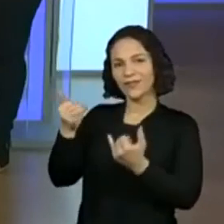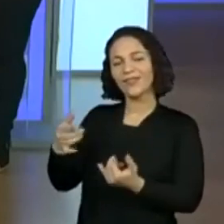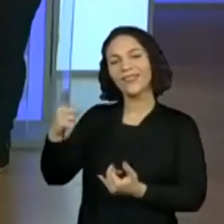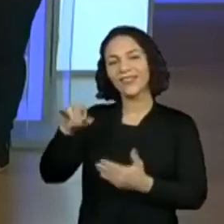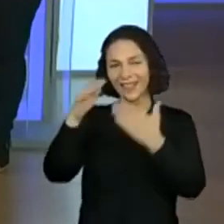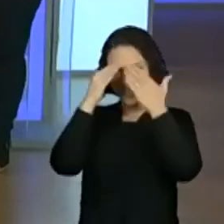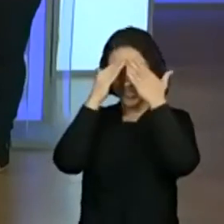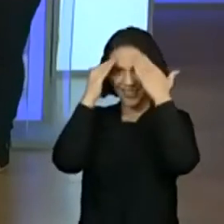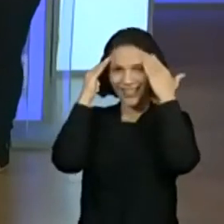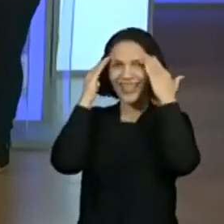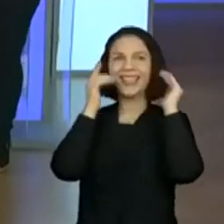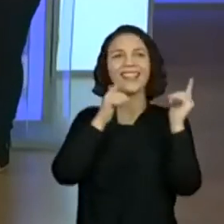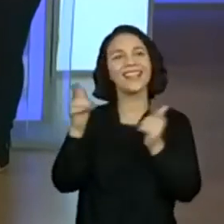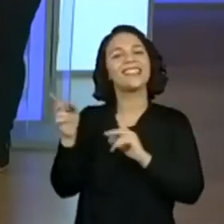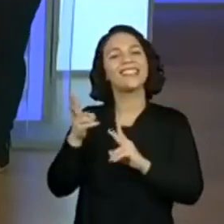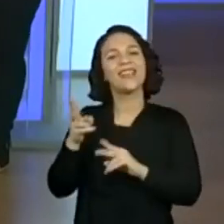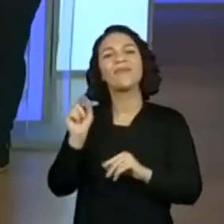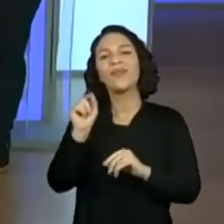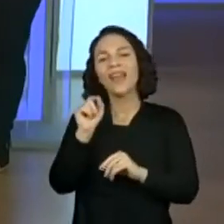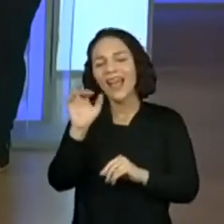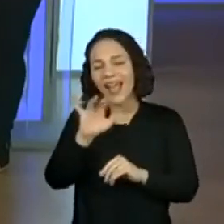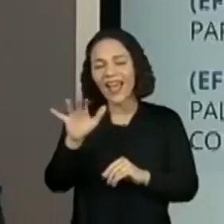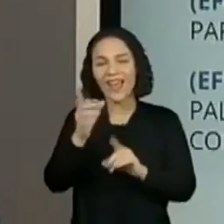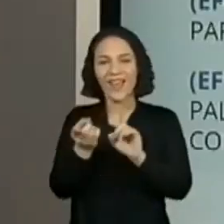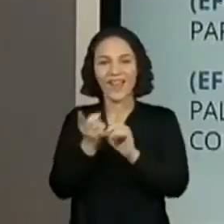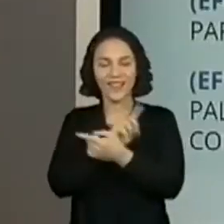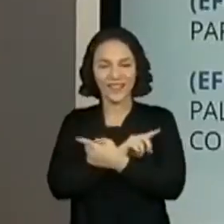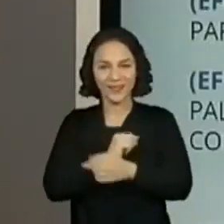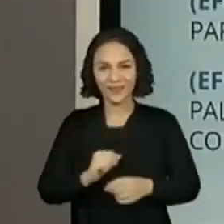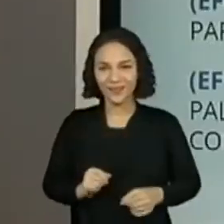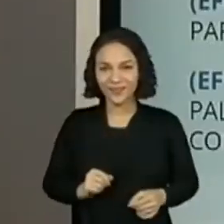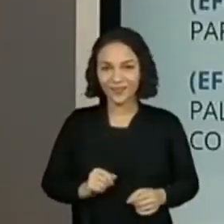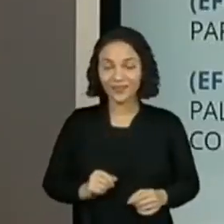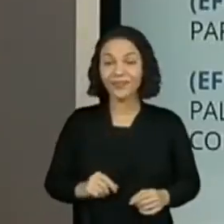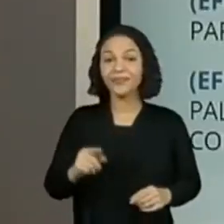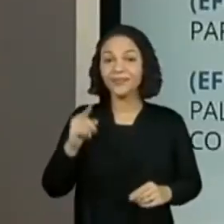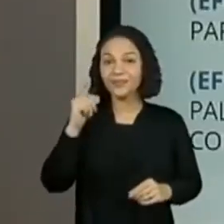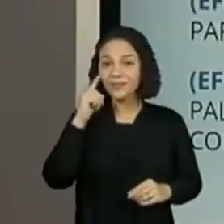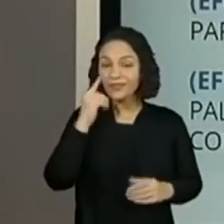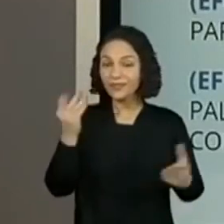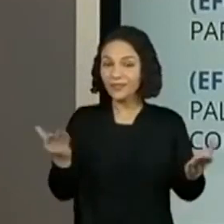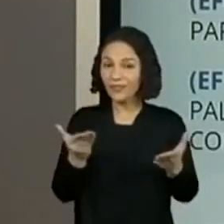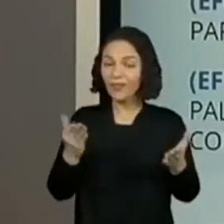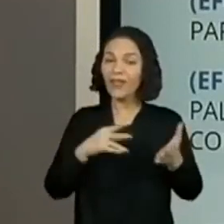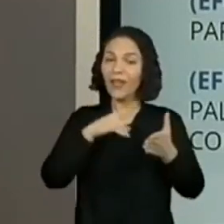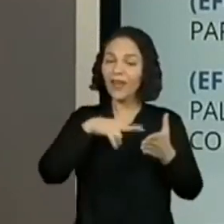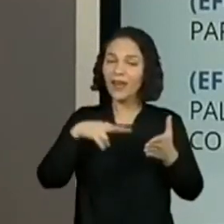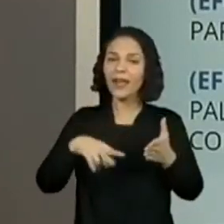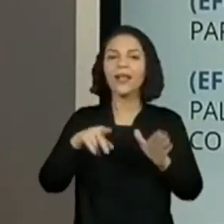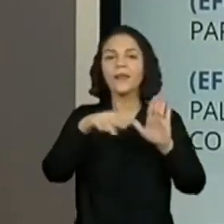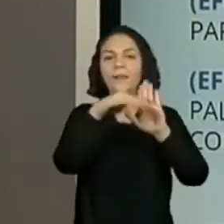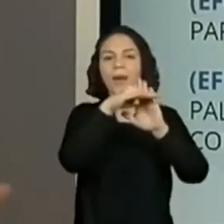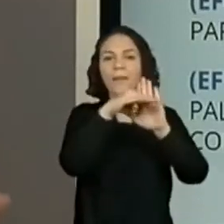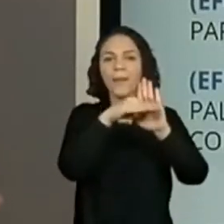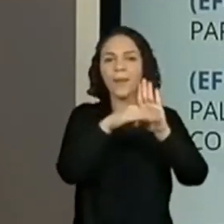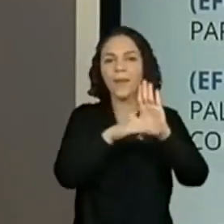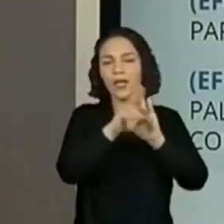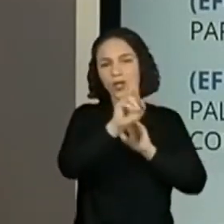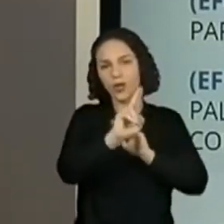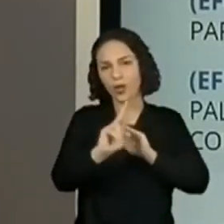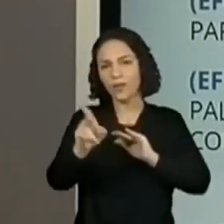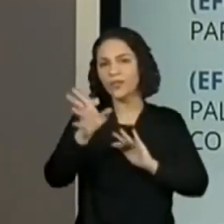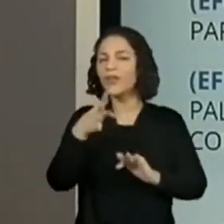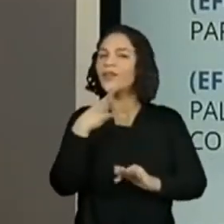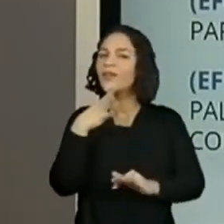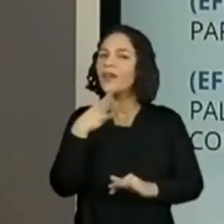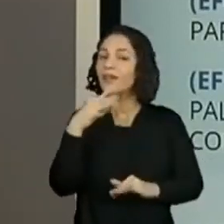divertem bastante, né? Vamos lá. Agora eu sou a primeira. Olha aí, gente. Agora nós vamos ler a lista de nomes que vocês já conhecem aqui